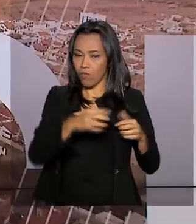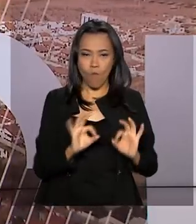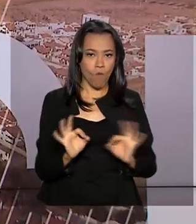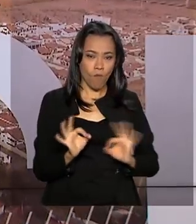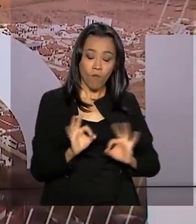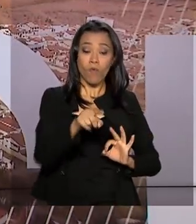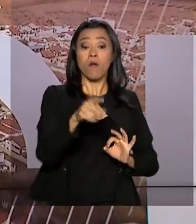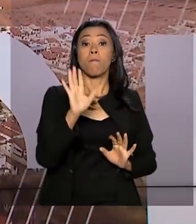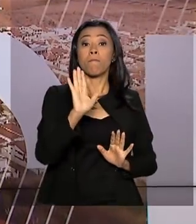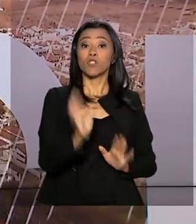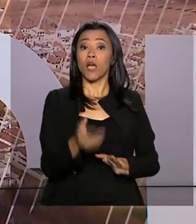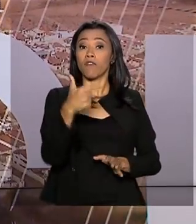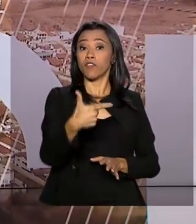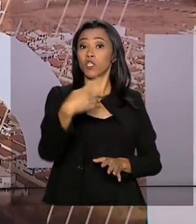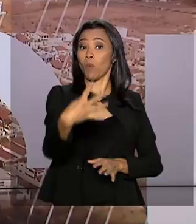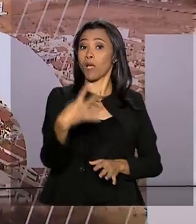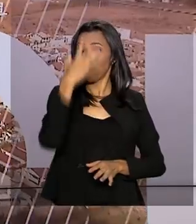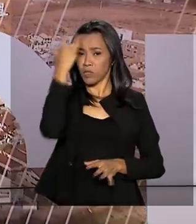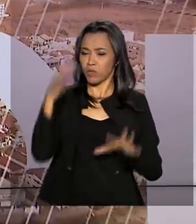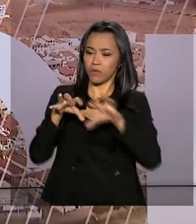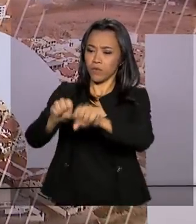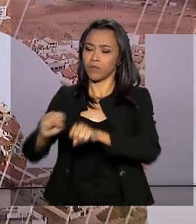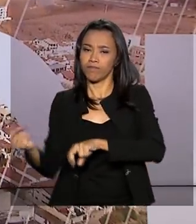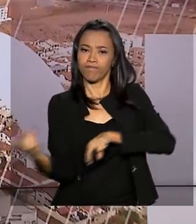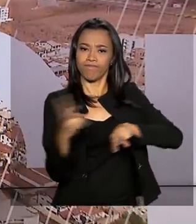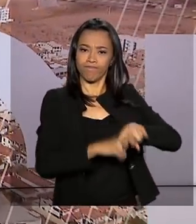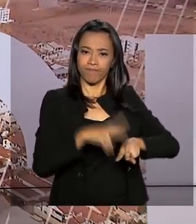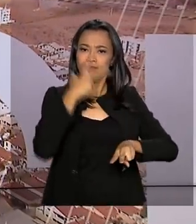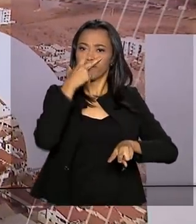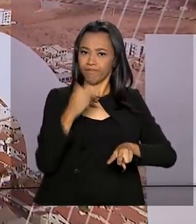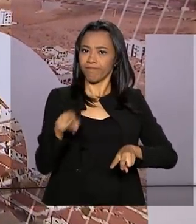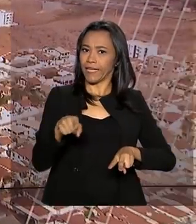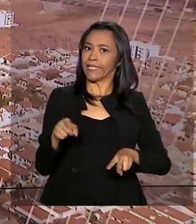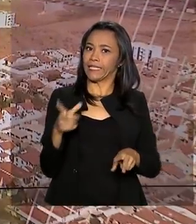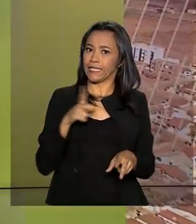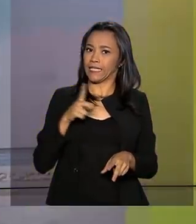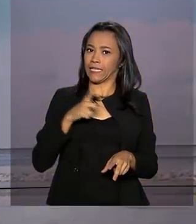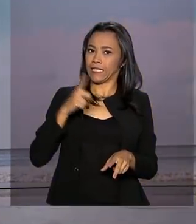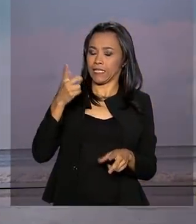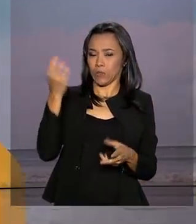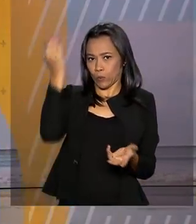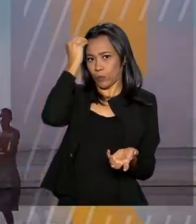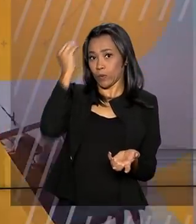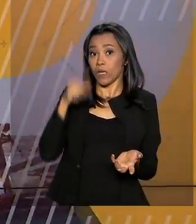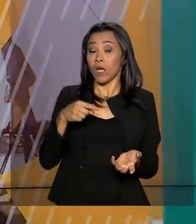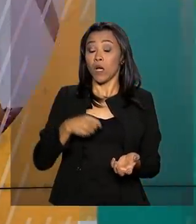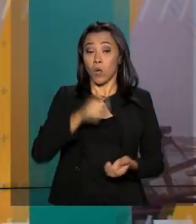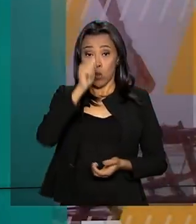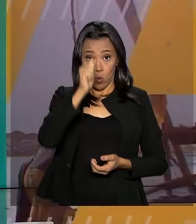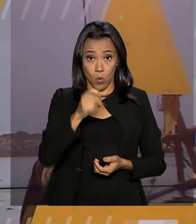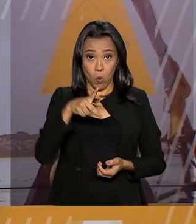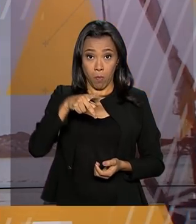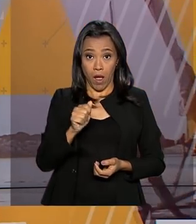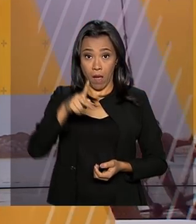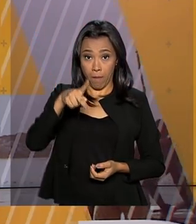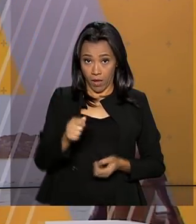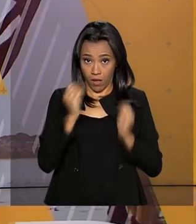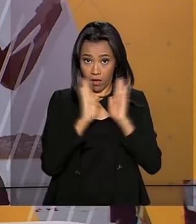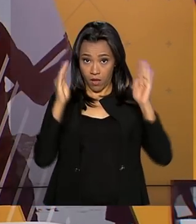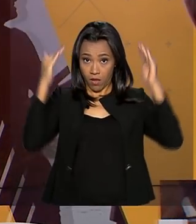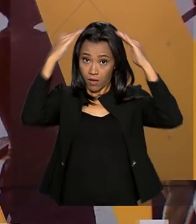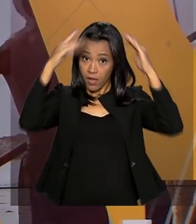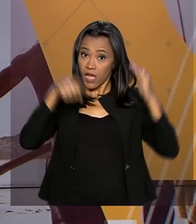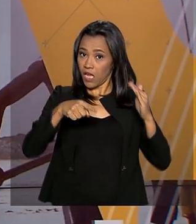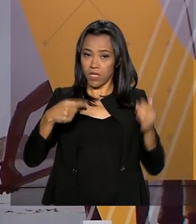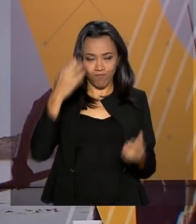pessoas já foram detidas por suspeita de ligação com esses ataques. O Papa Francisco condenou as ações terroristas durante a